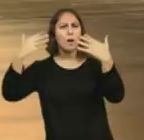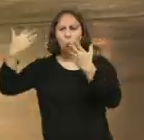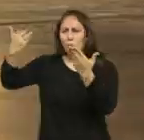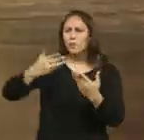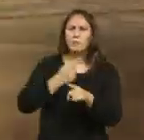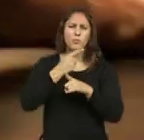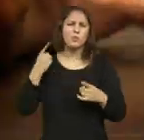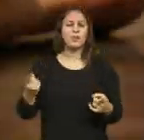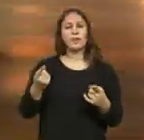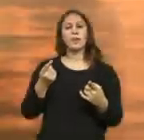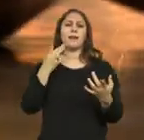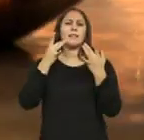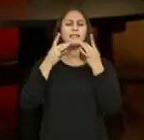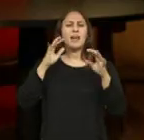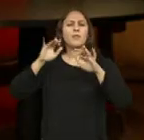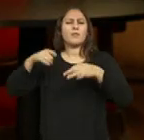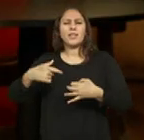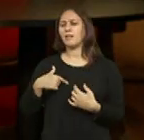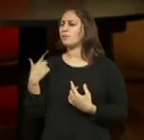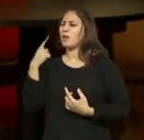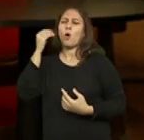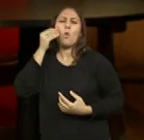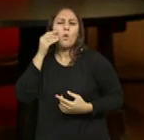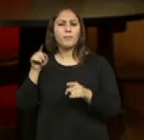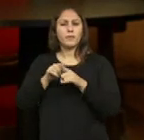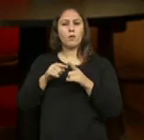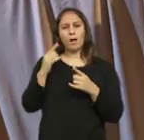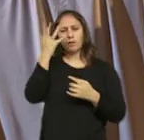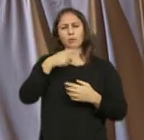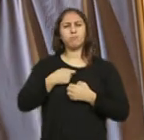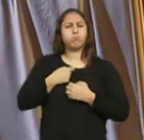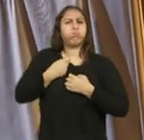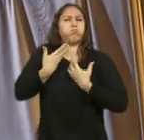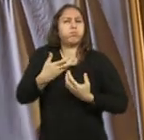deste espetáculo ao fim, ao fim de uma representação, ao fim de todo o processo.